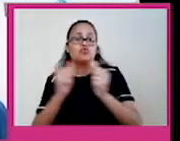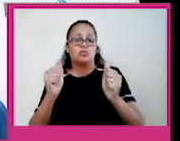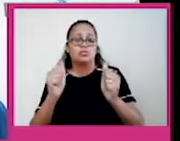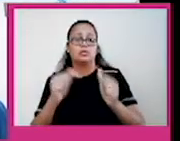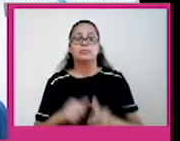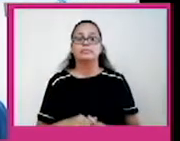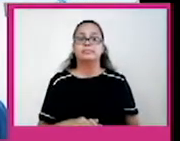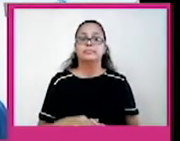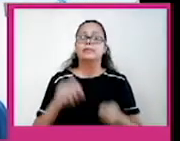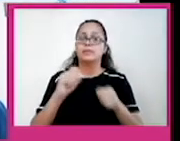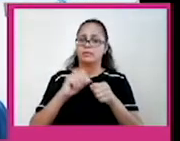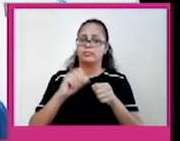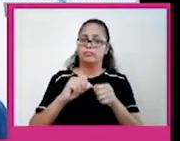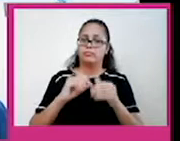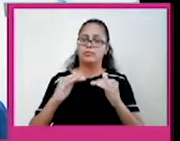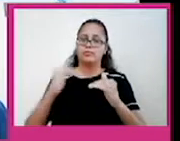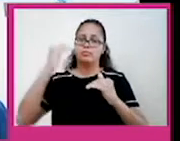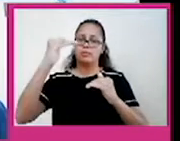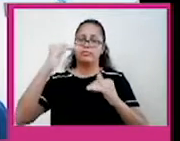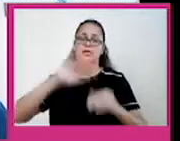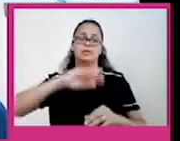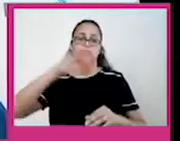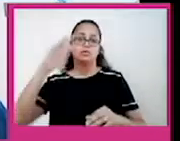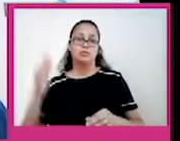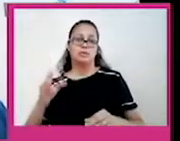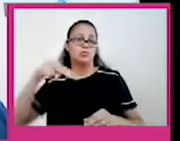Promoveram aí elevadas montanhas, tanto no norte quanto no sul.